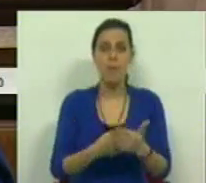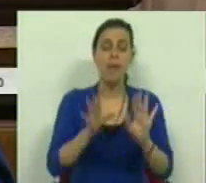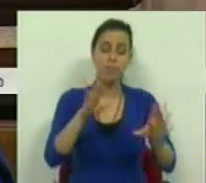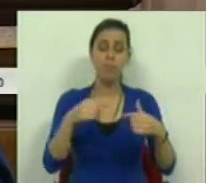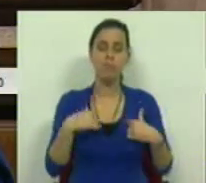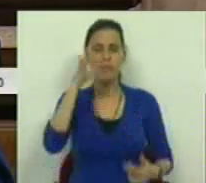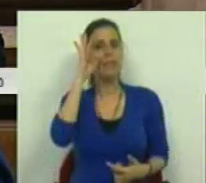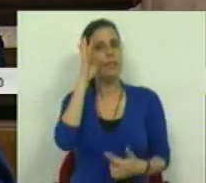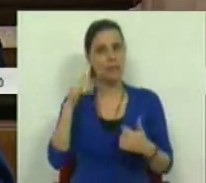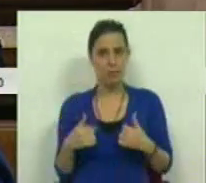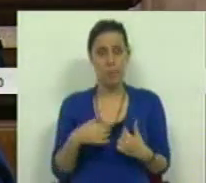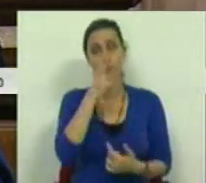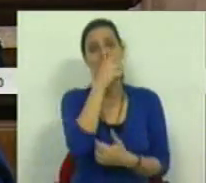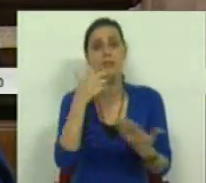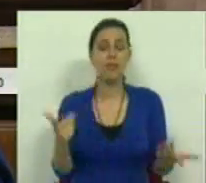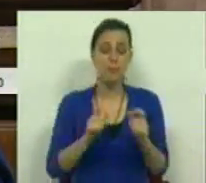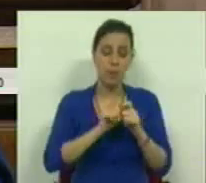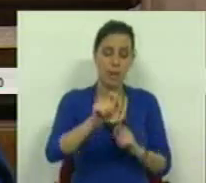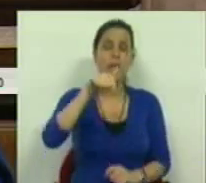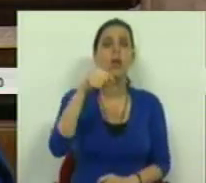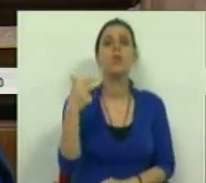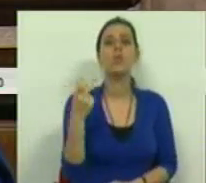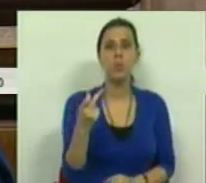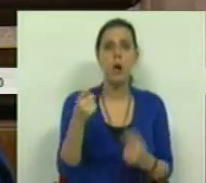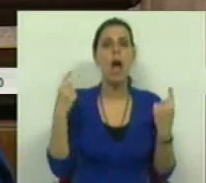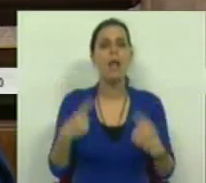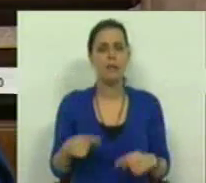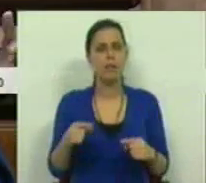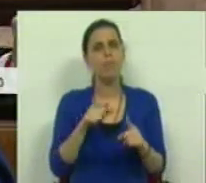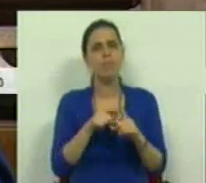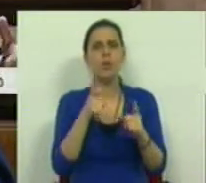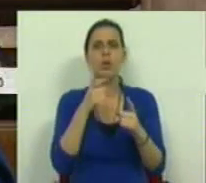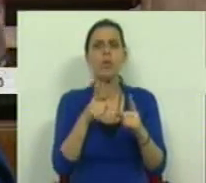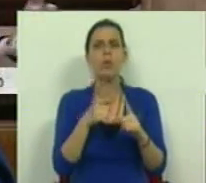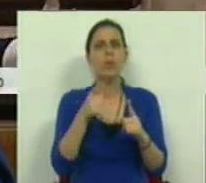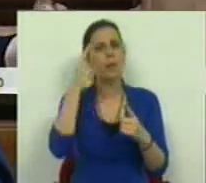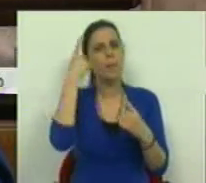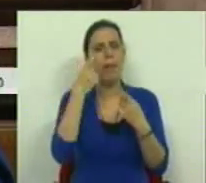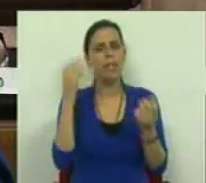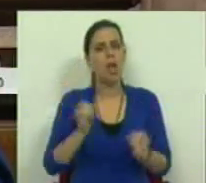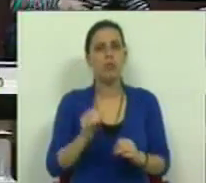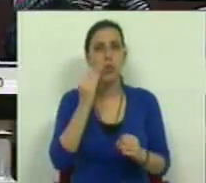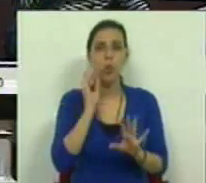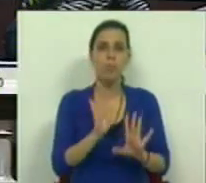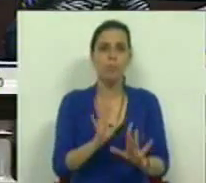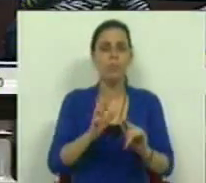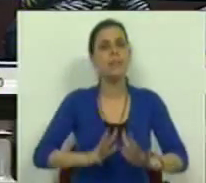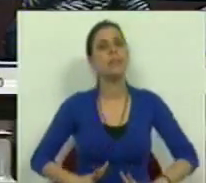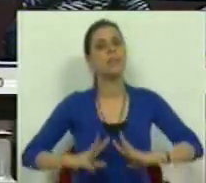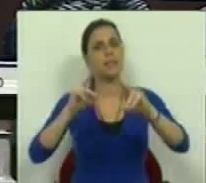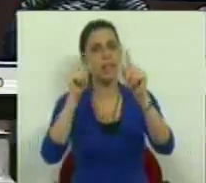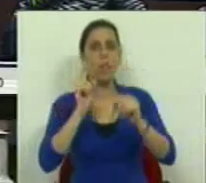Nós sabemos, infelizmente, que a linha do Tua tem sido tudo menos pensada enquanto instrumento de